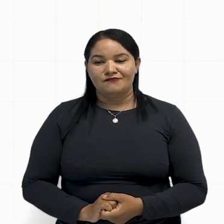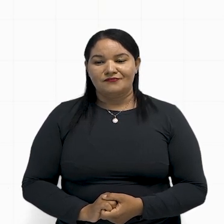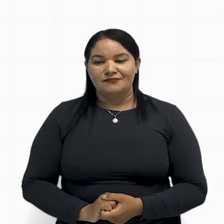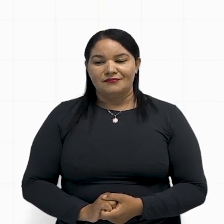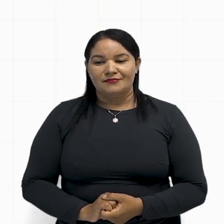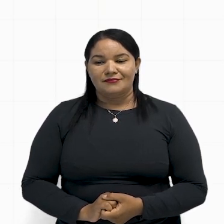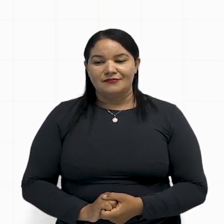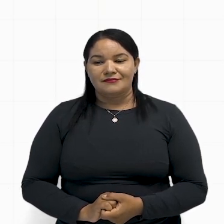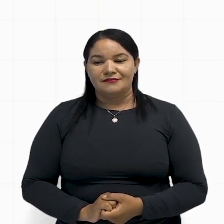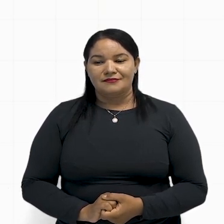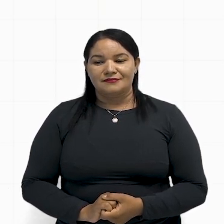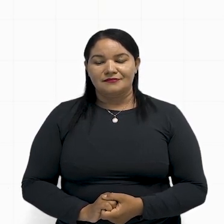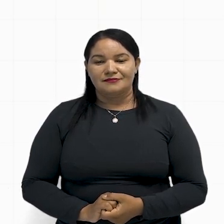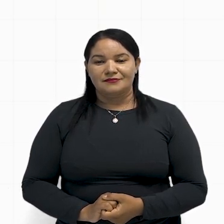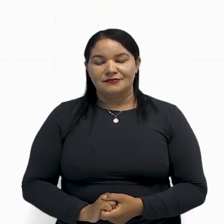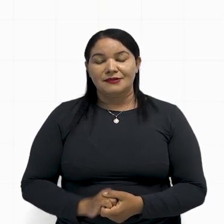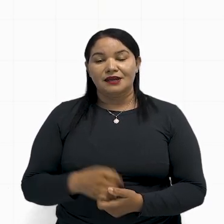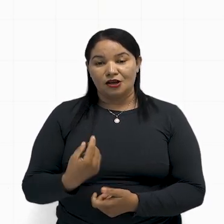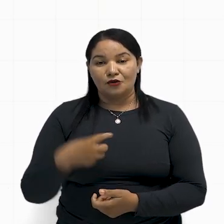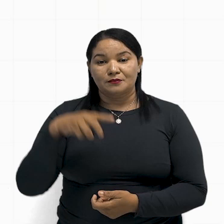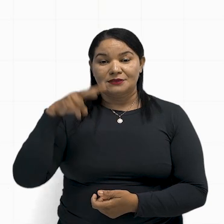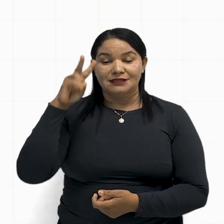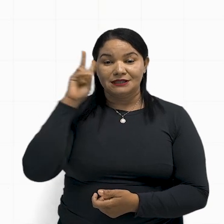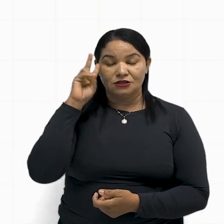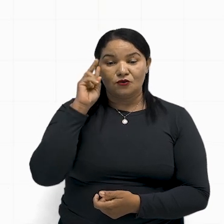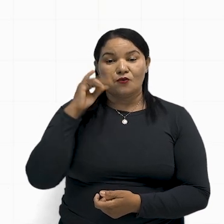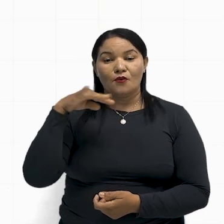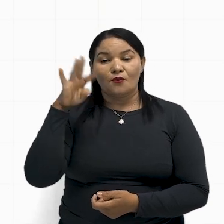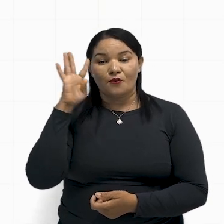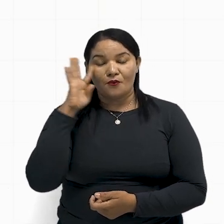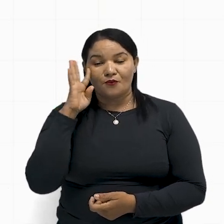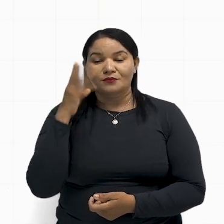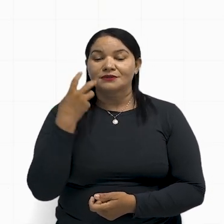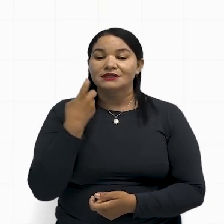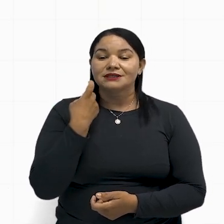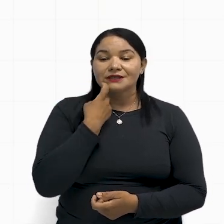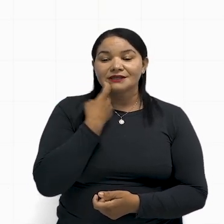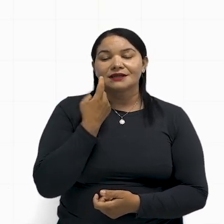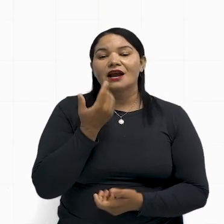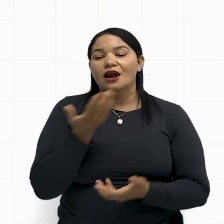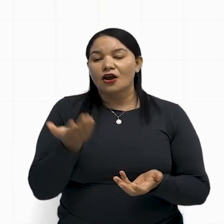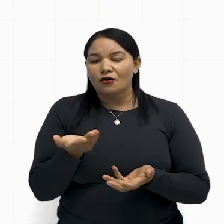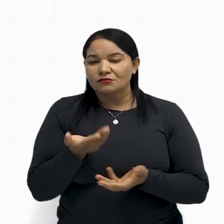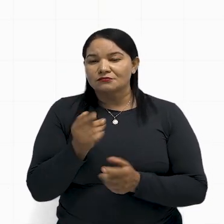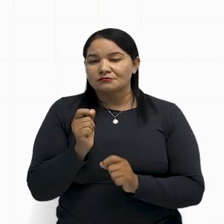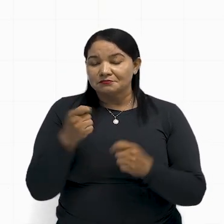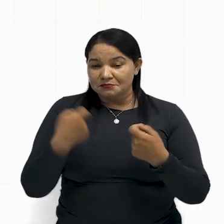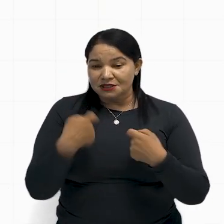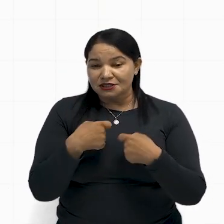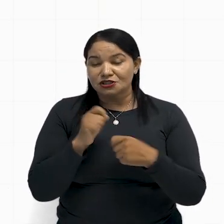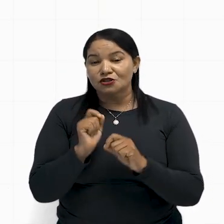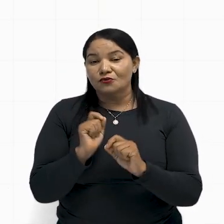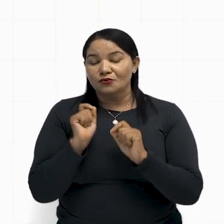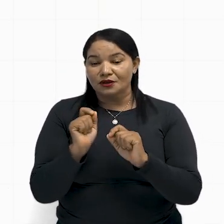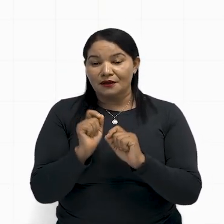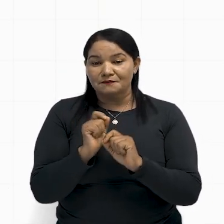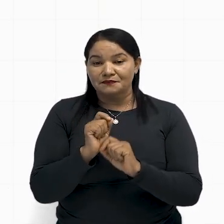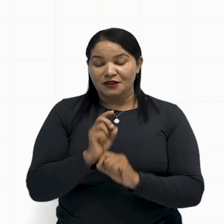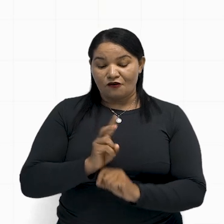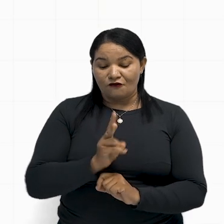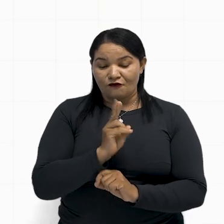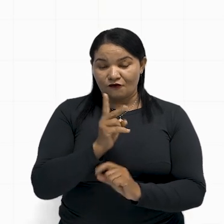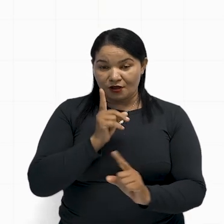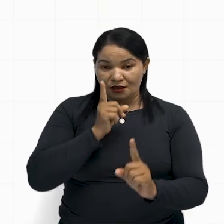é segunda, quarta e sexta, né? Isso significa que a gente precisa multiplicar aquele valor que nós